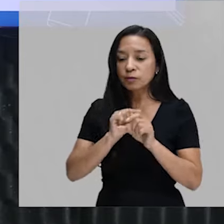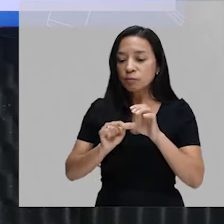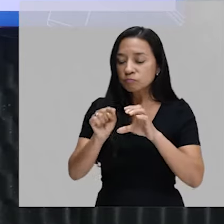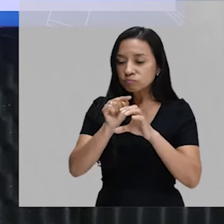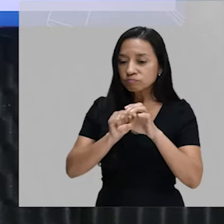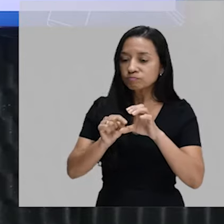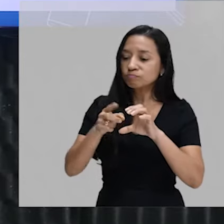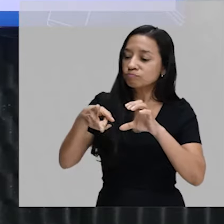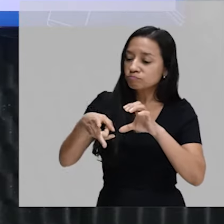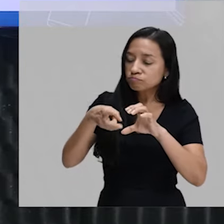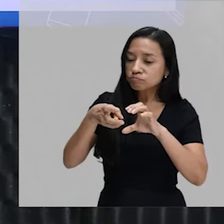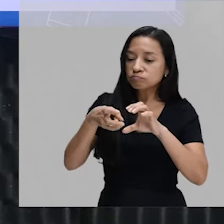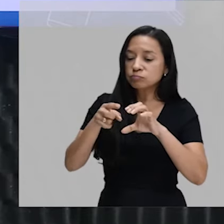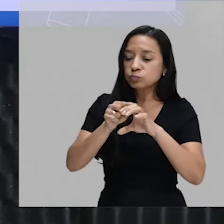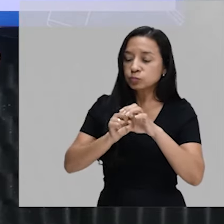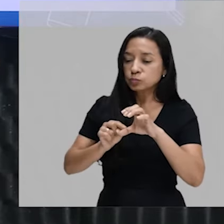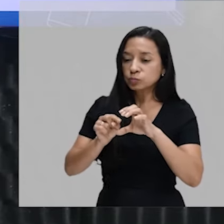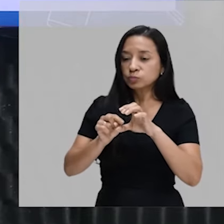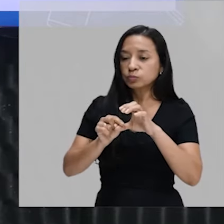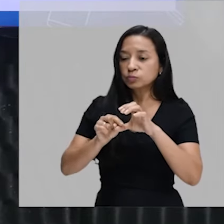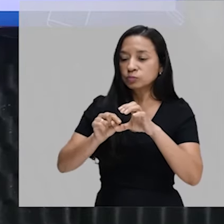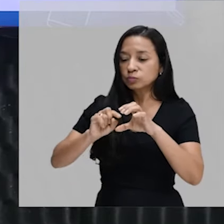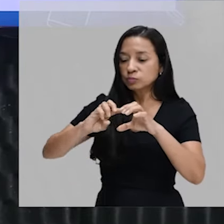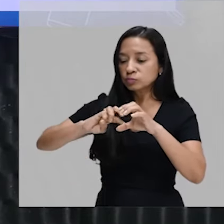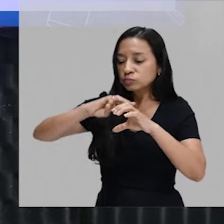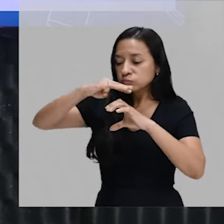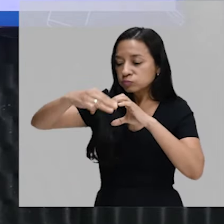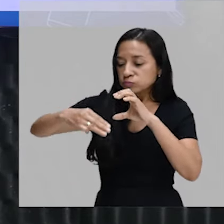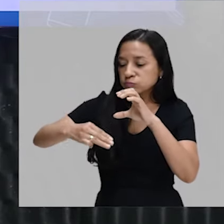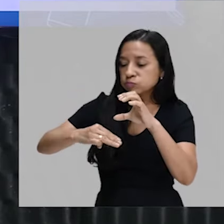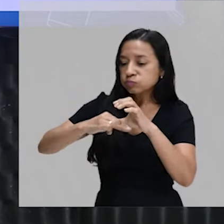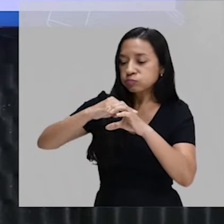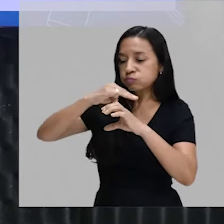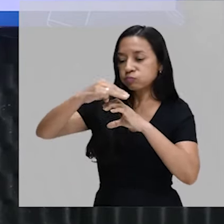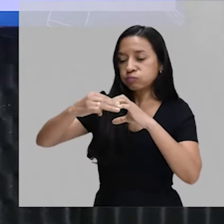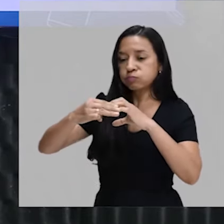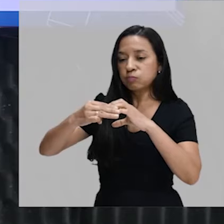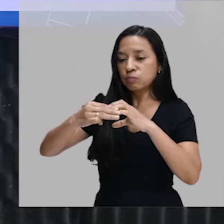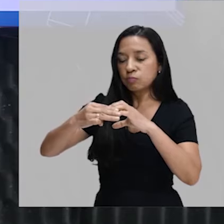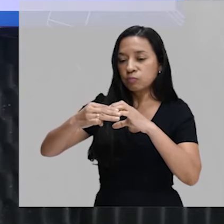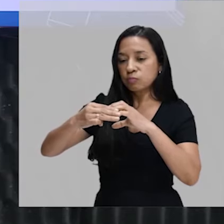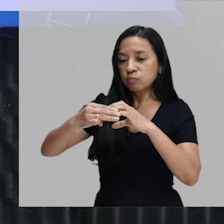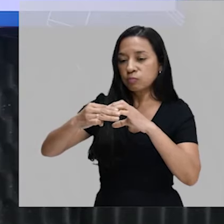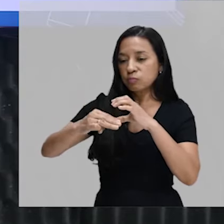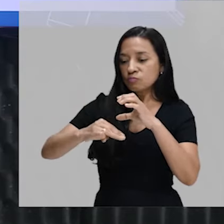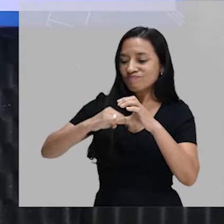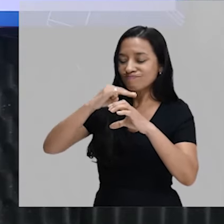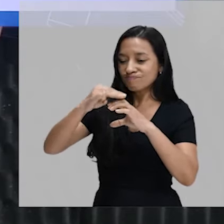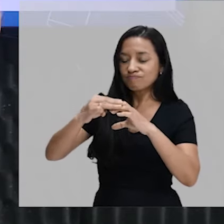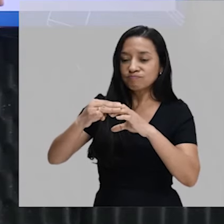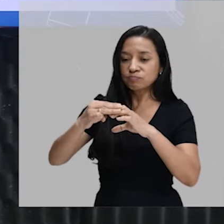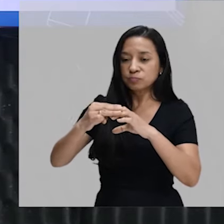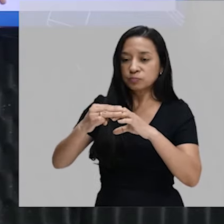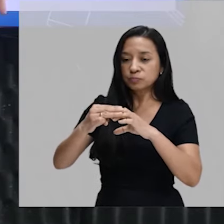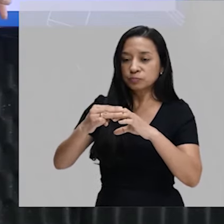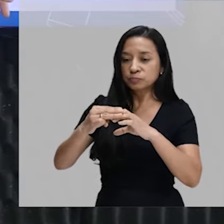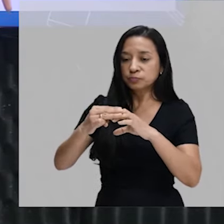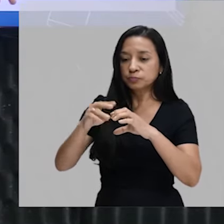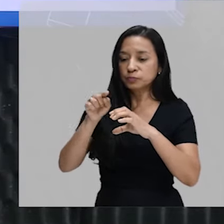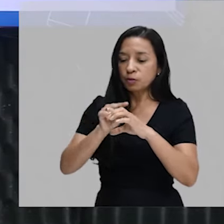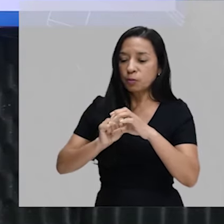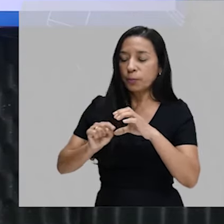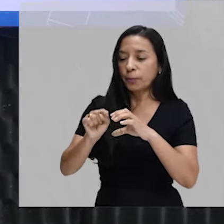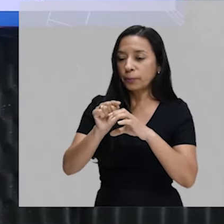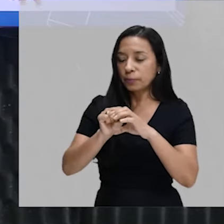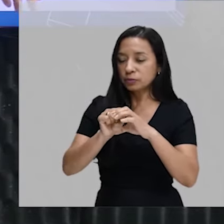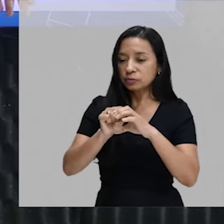absorvido. Então, ela vai englobar essa partícula grande, fazendo a fagocitose. Essa partícula aqui é,